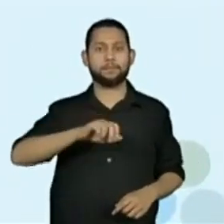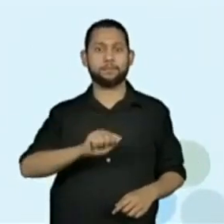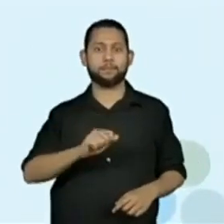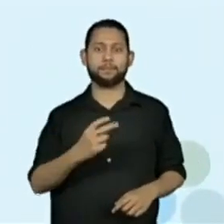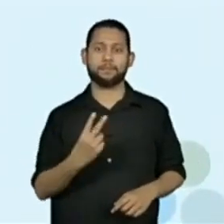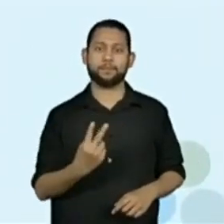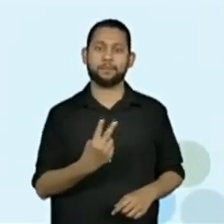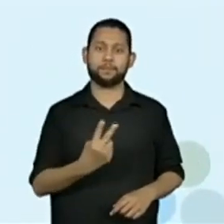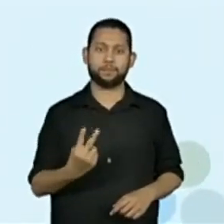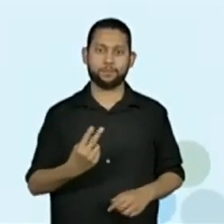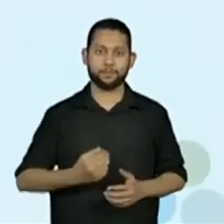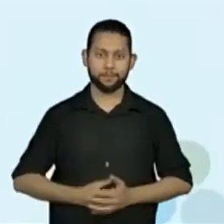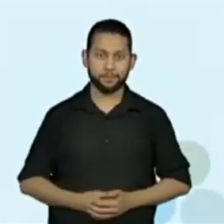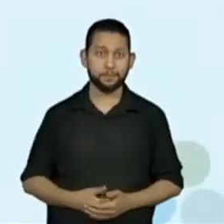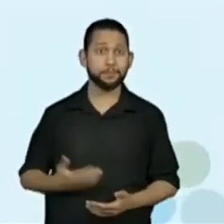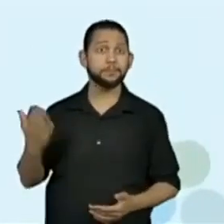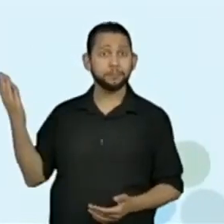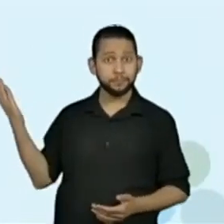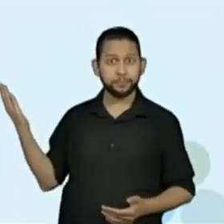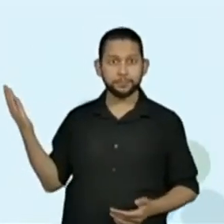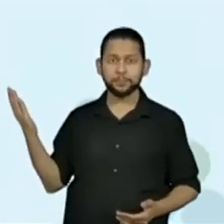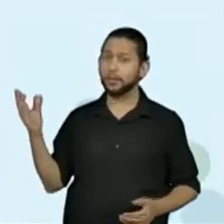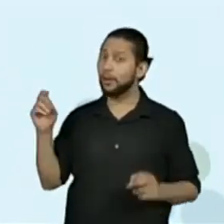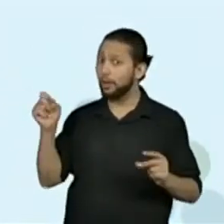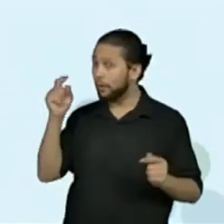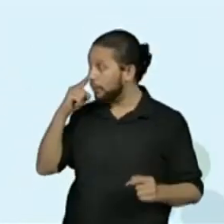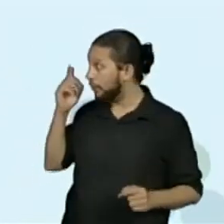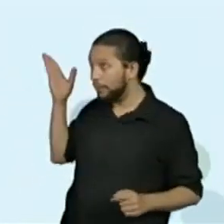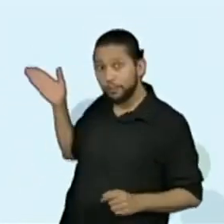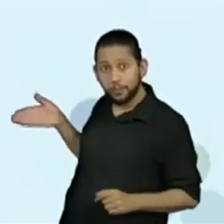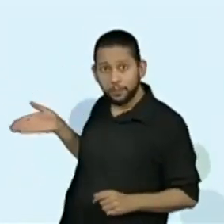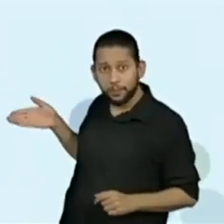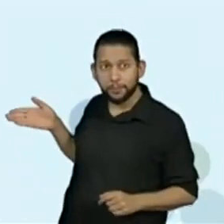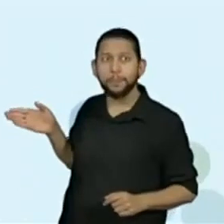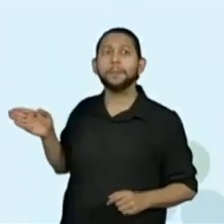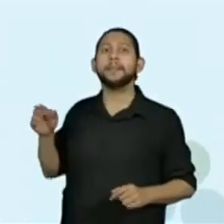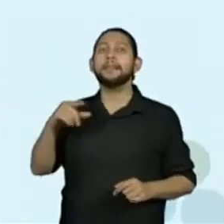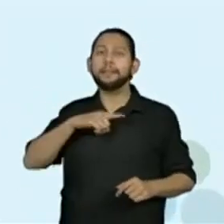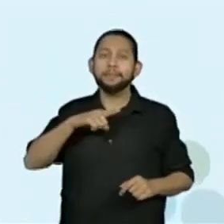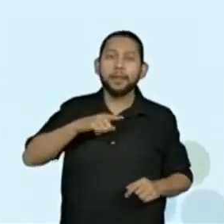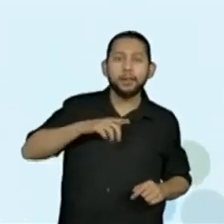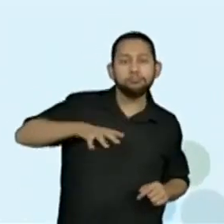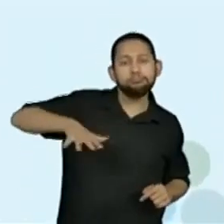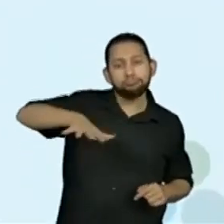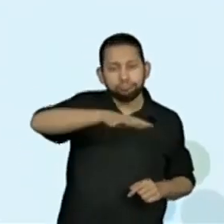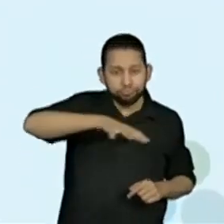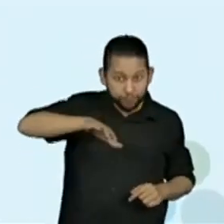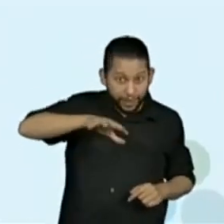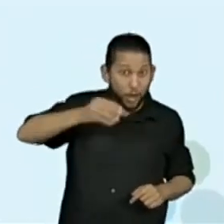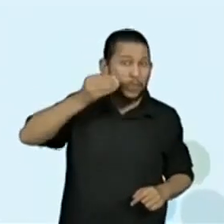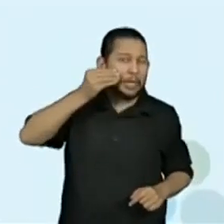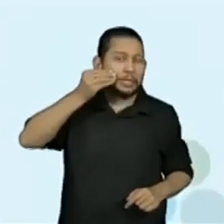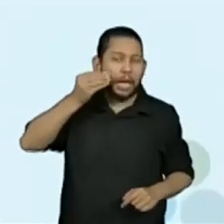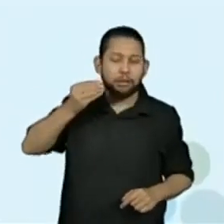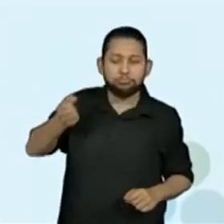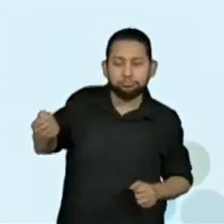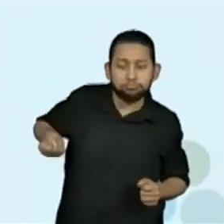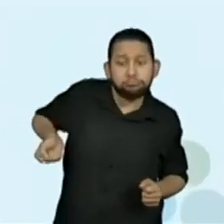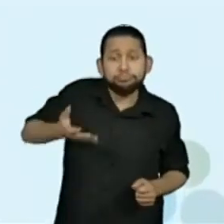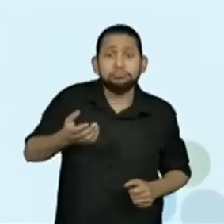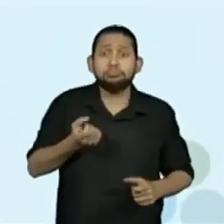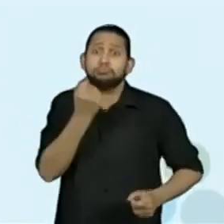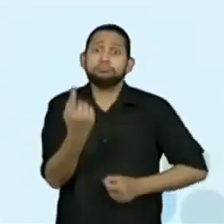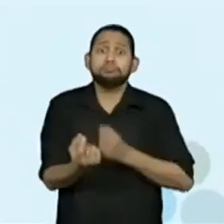EF05MA22. Diz habilidade. Apresentar todos os possíveis resultados de um experimento